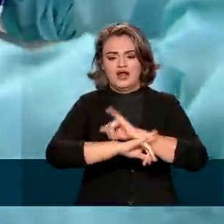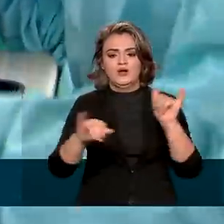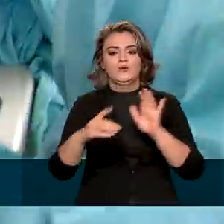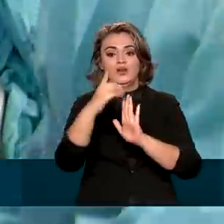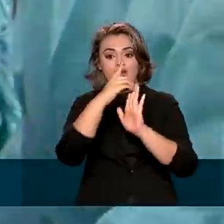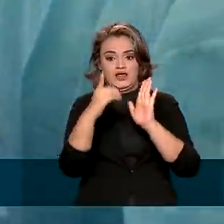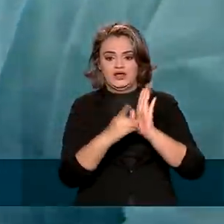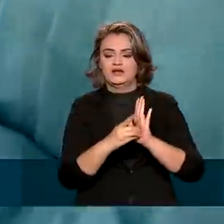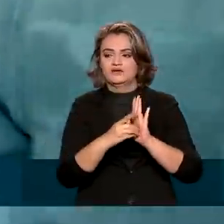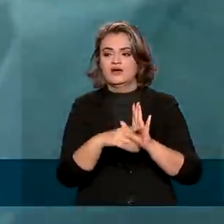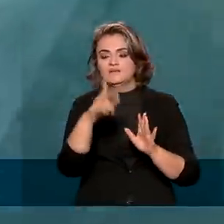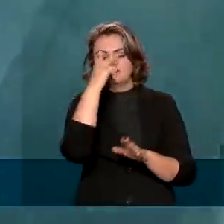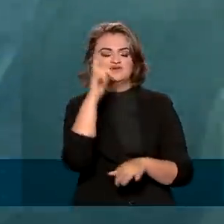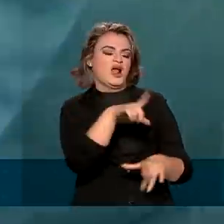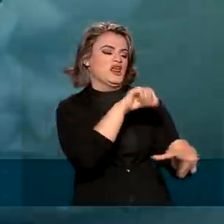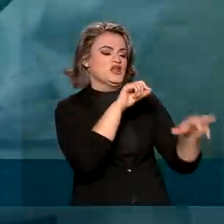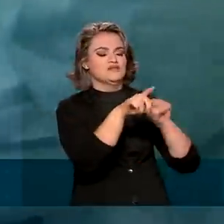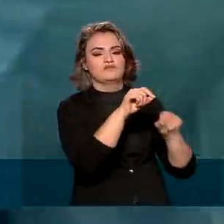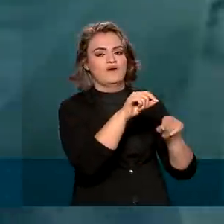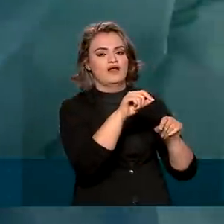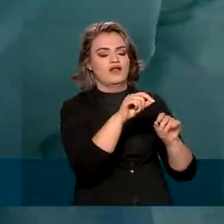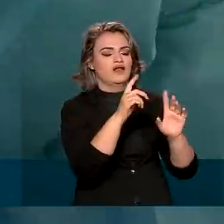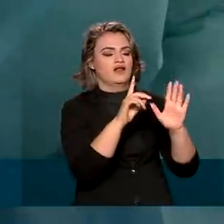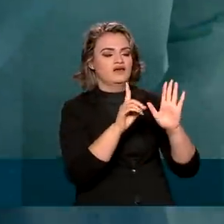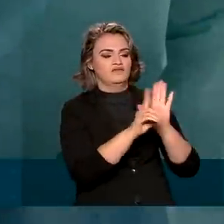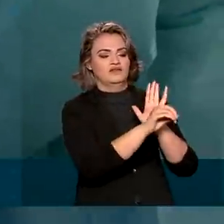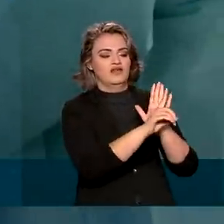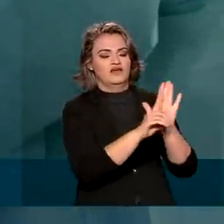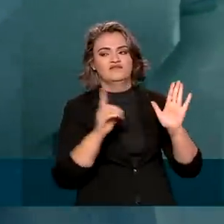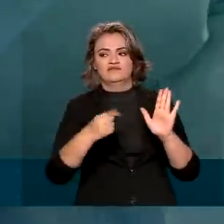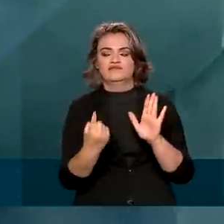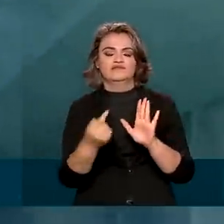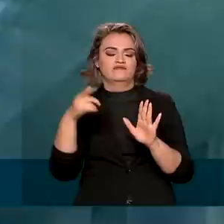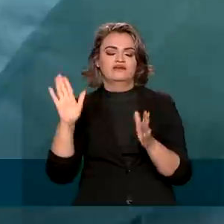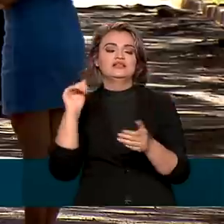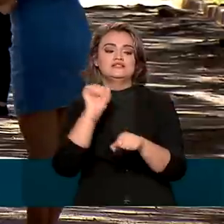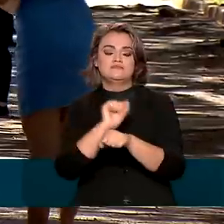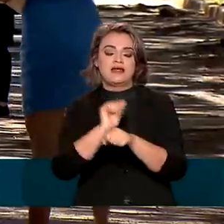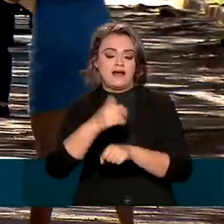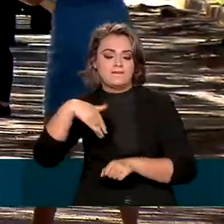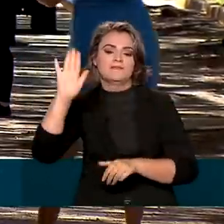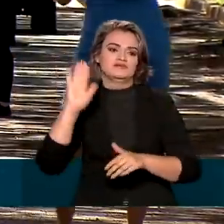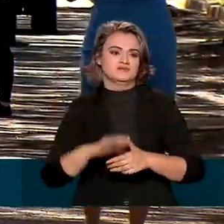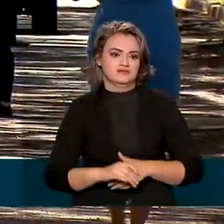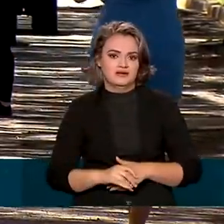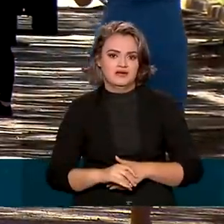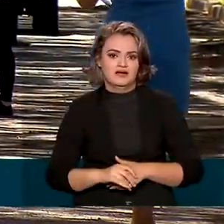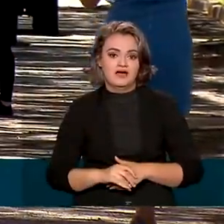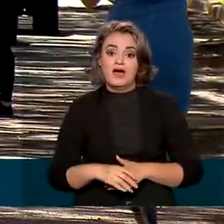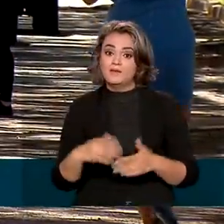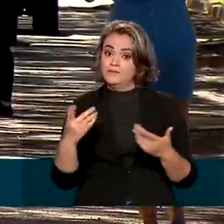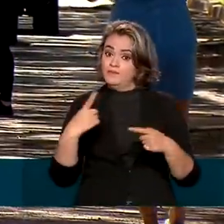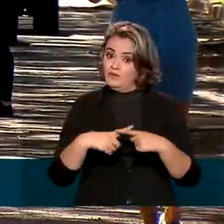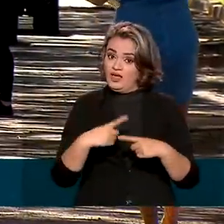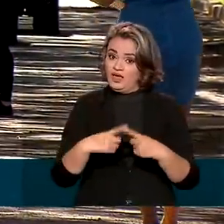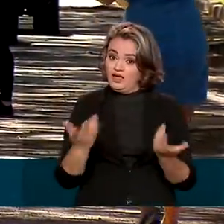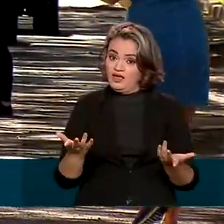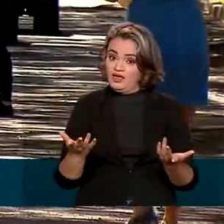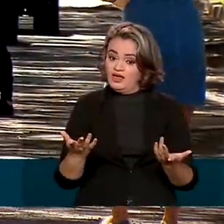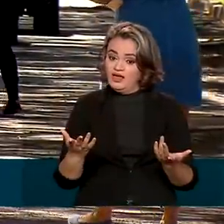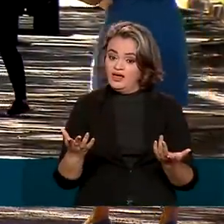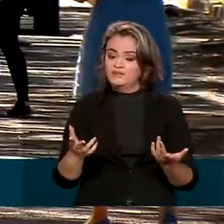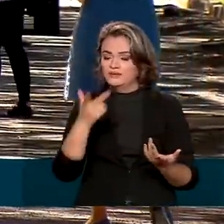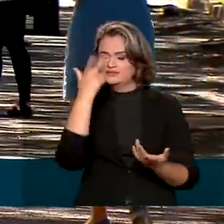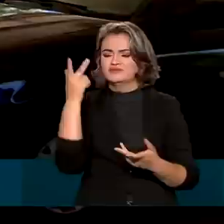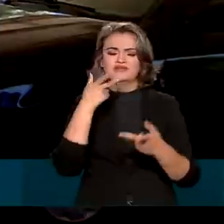empurrando os sommeliers para o final da fila, o que serviu para inibir de vez a prática. Afinal, como já virou